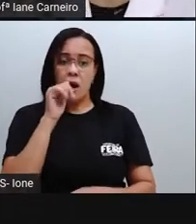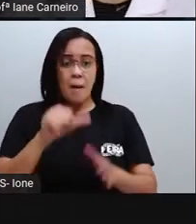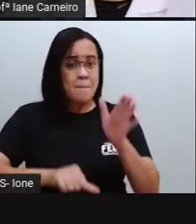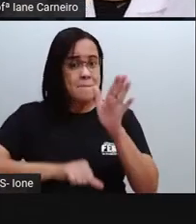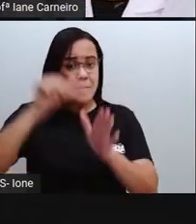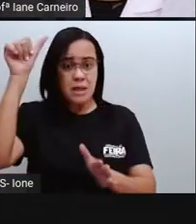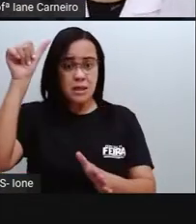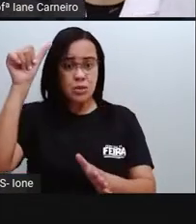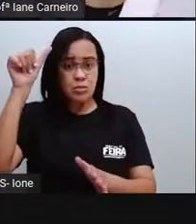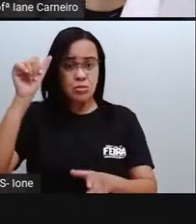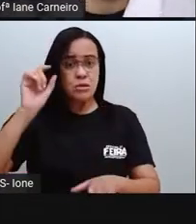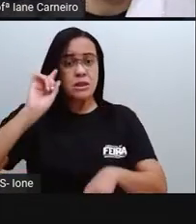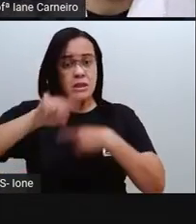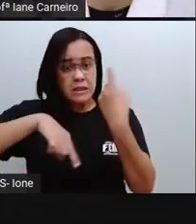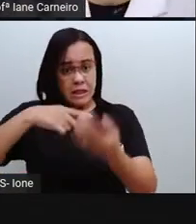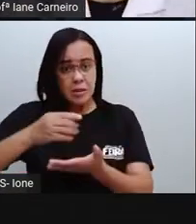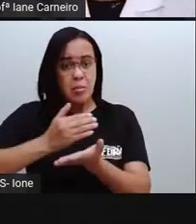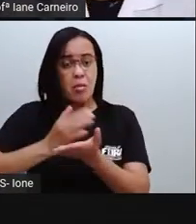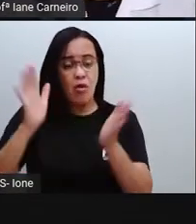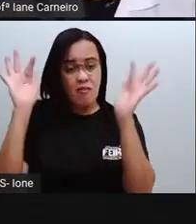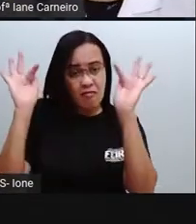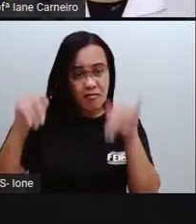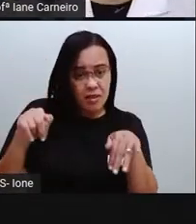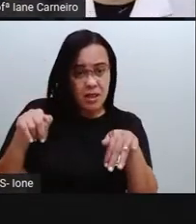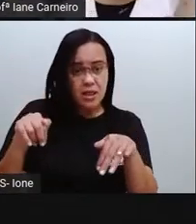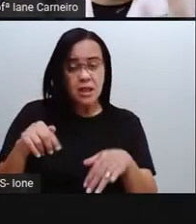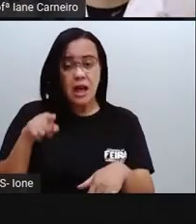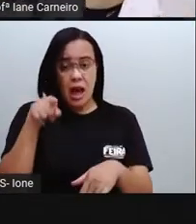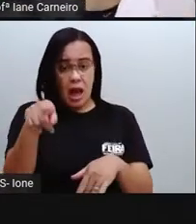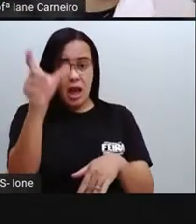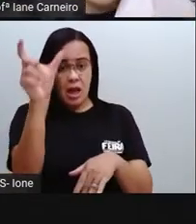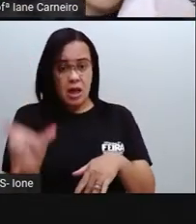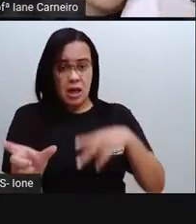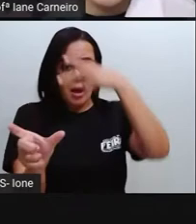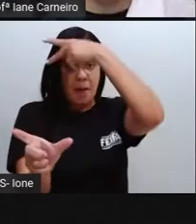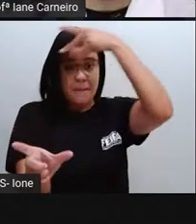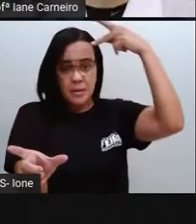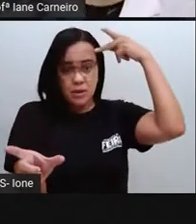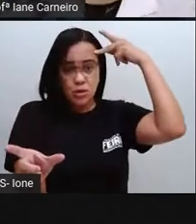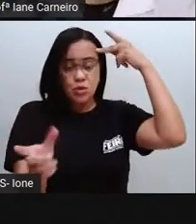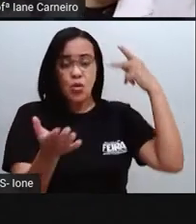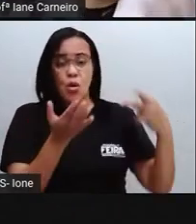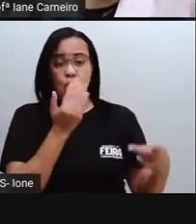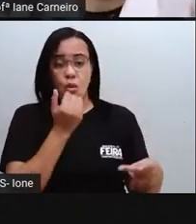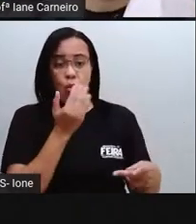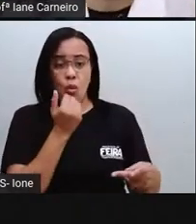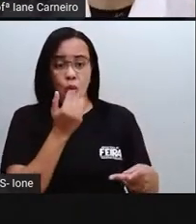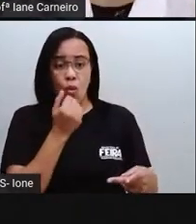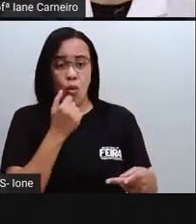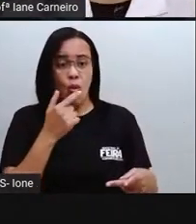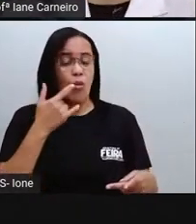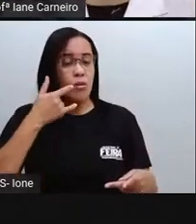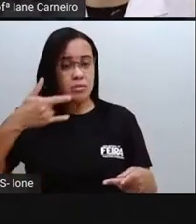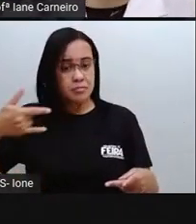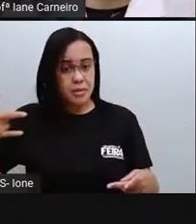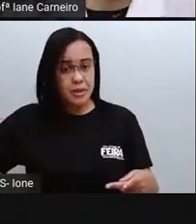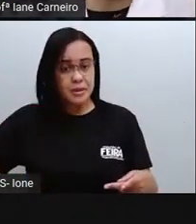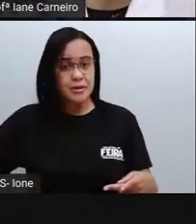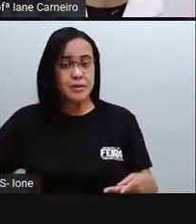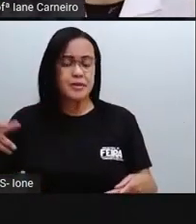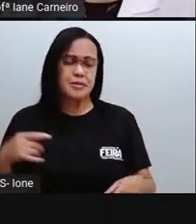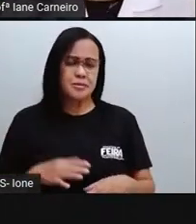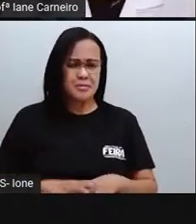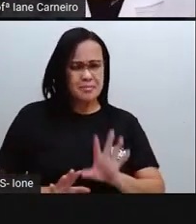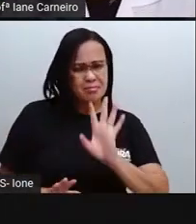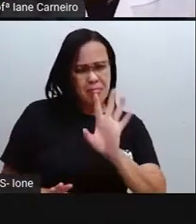da garrafa. E aí, claro que não é a mesma garrafa. Por que não é a mesma garrafa para a Yane? Porque